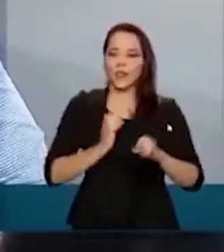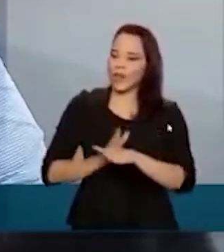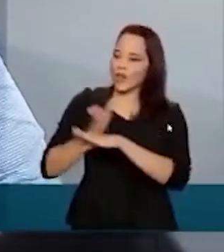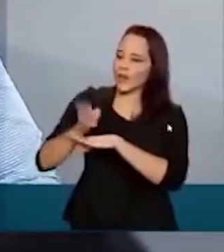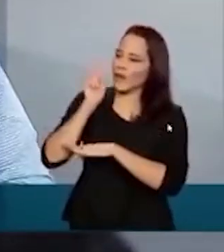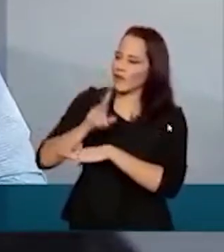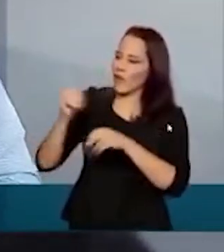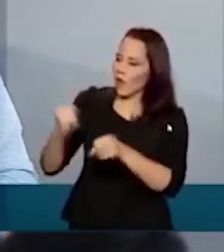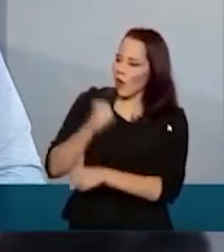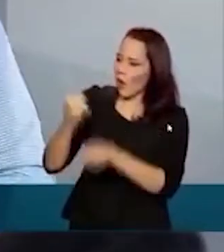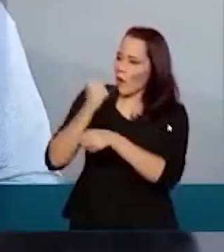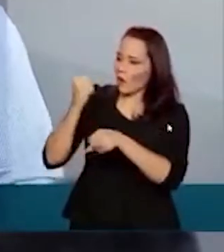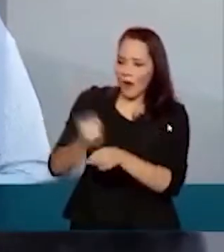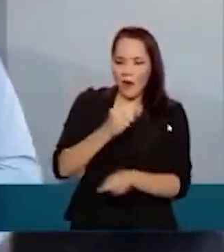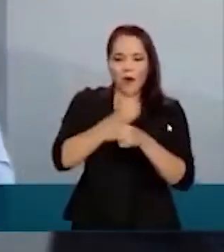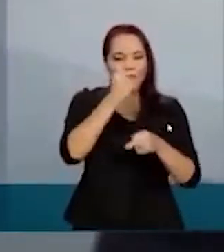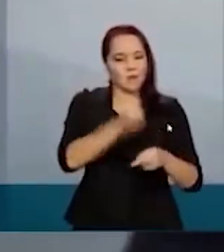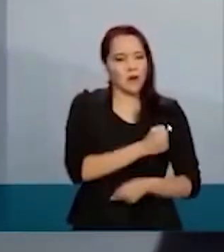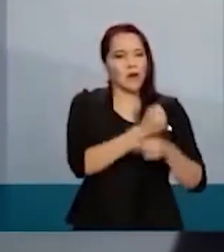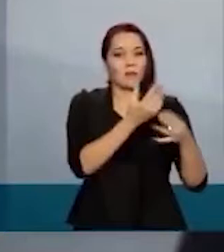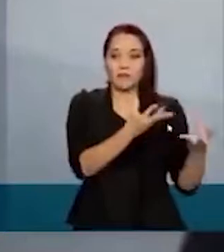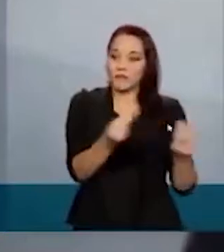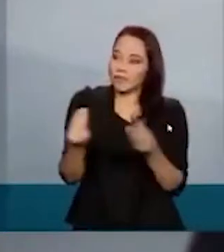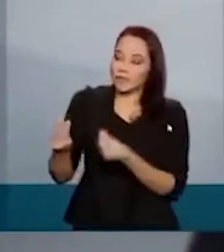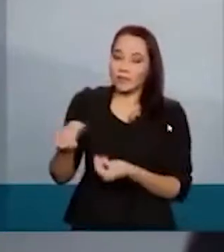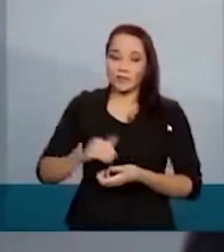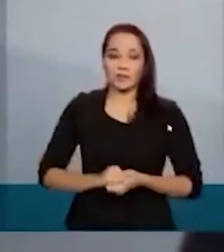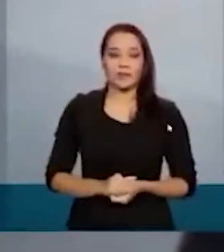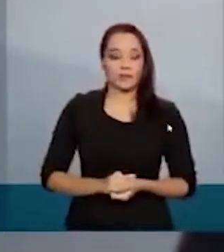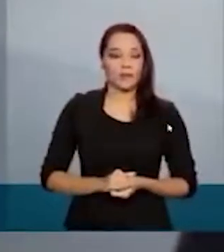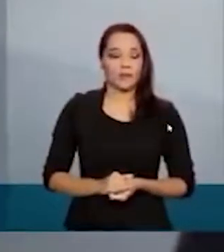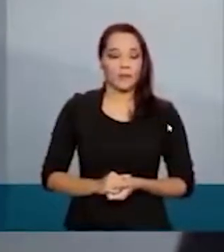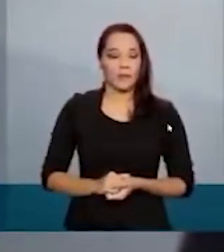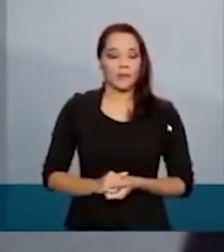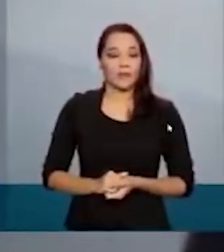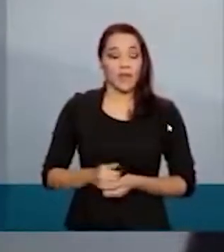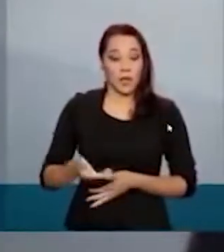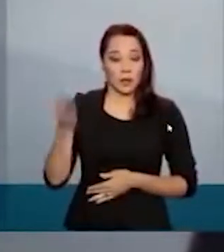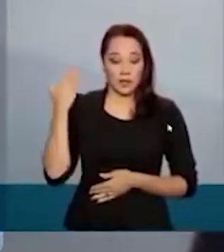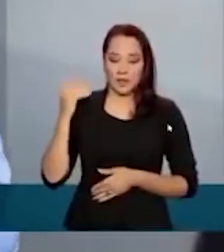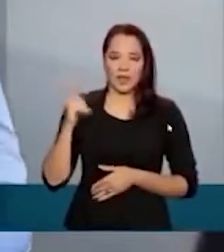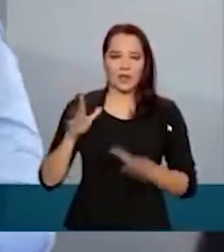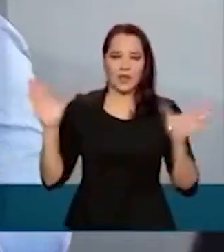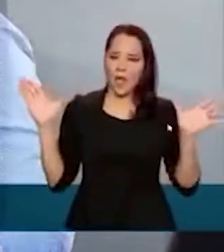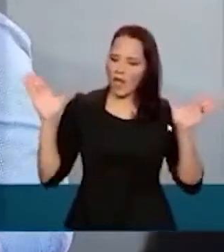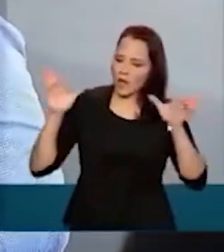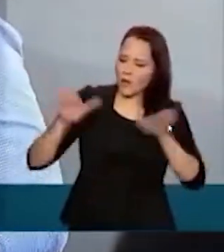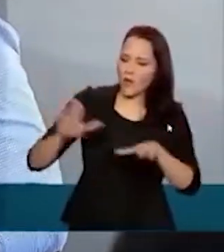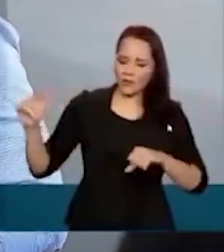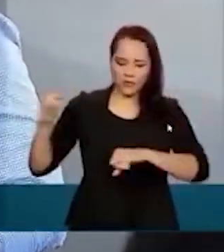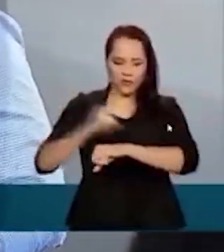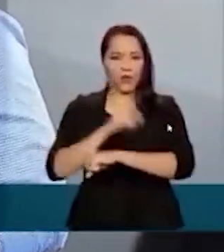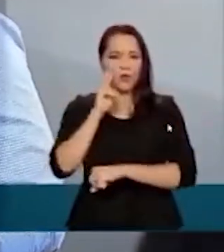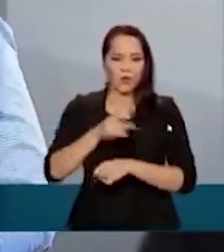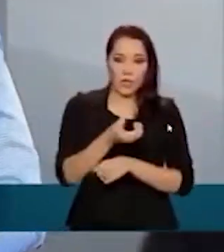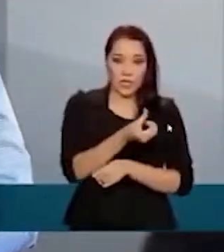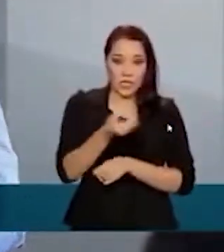ver obra, ver obra acontecendo. A gente acabou de sair do aeroporto e vimos lá 600 metros